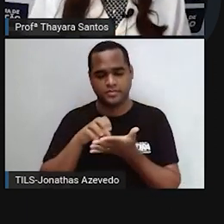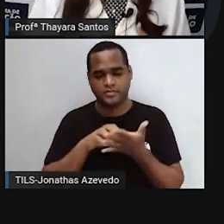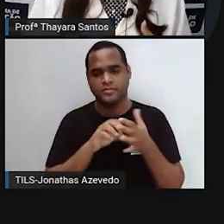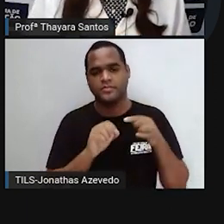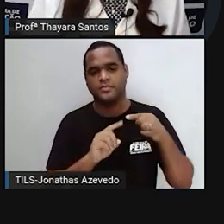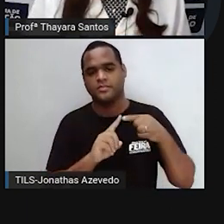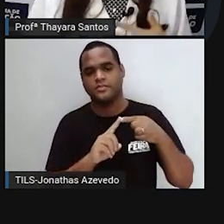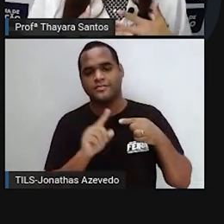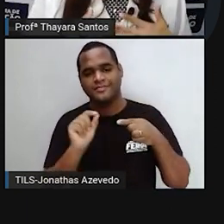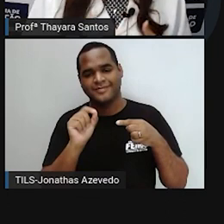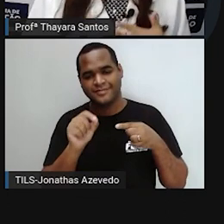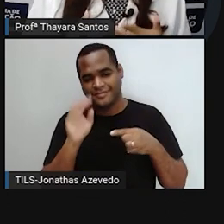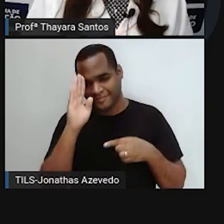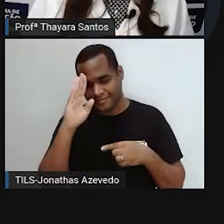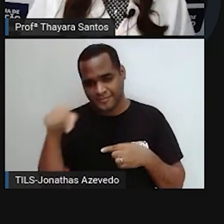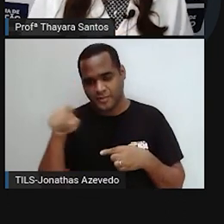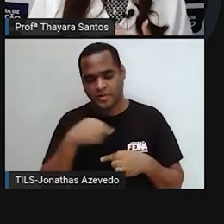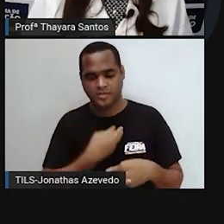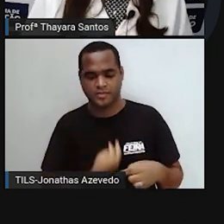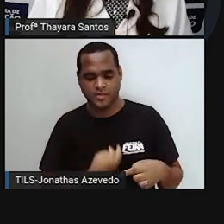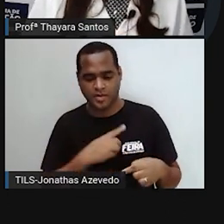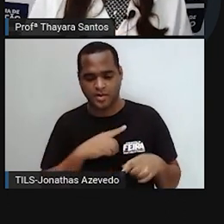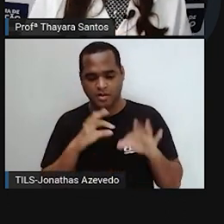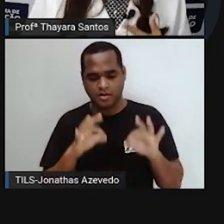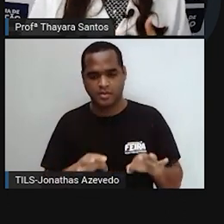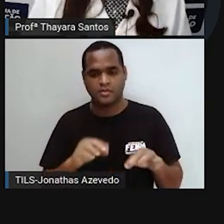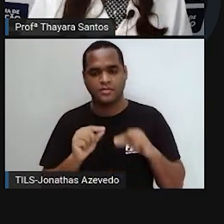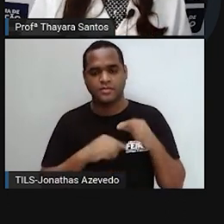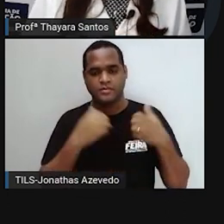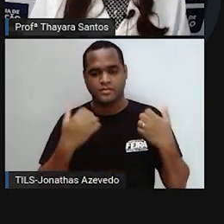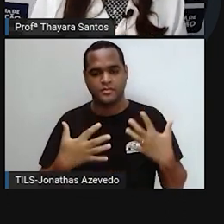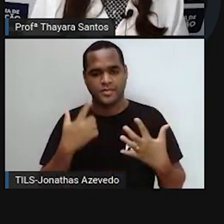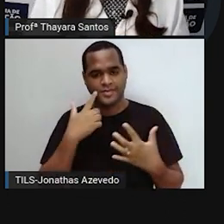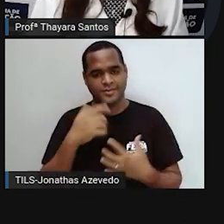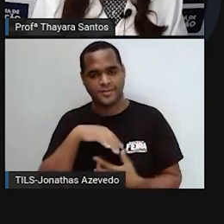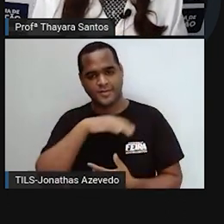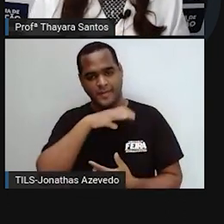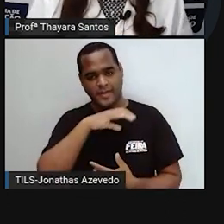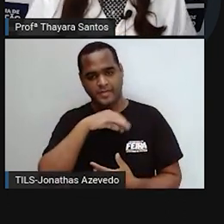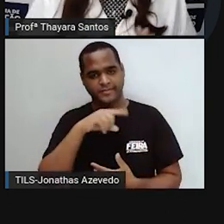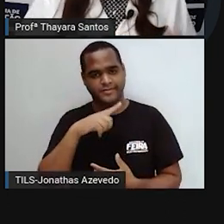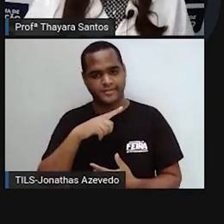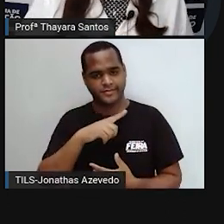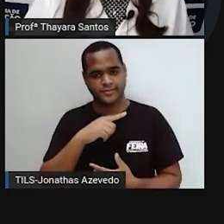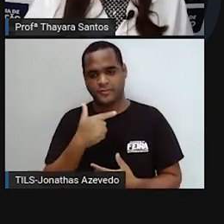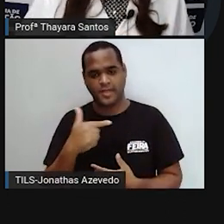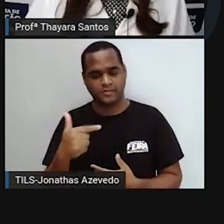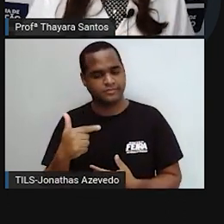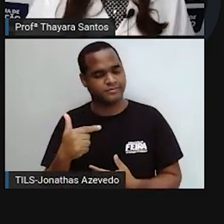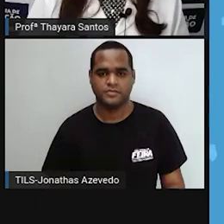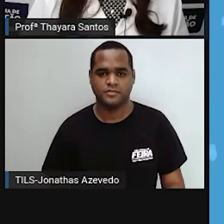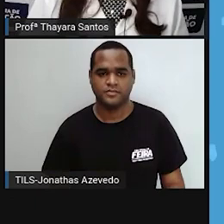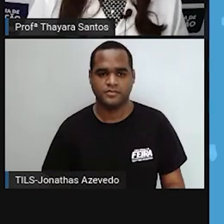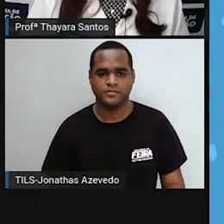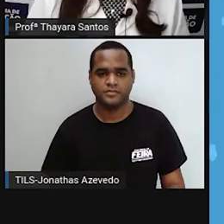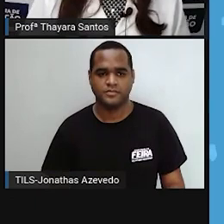centríolo que vai estar somente na célula eucariótica animal. A célula eucariótica vegetal não tem centríolo.